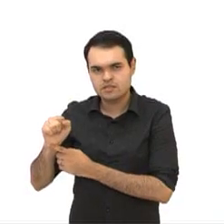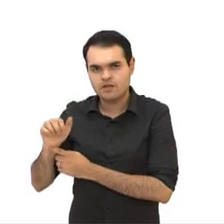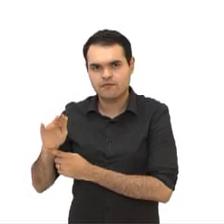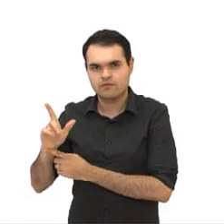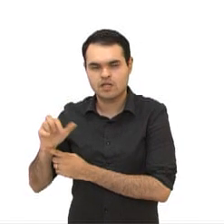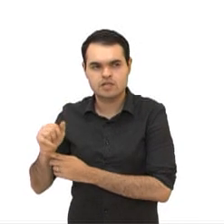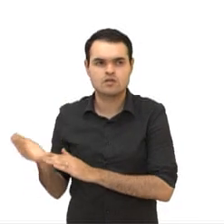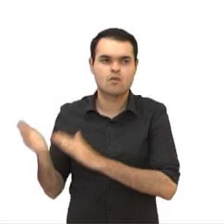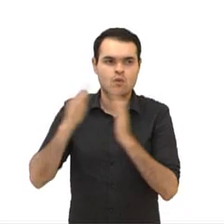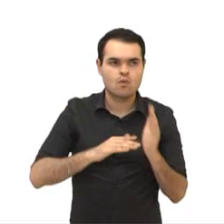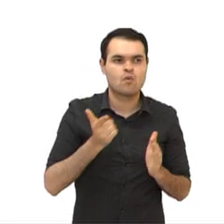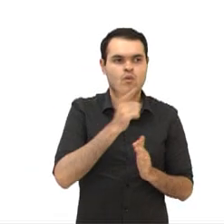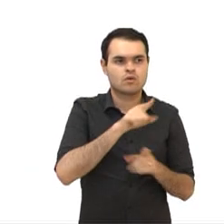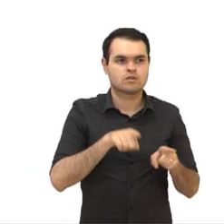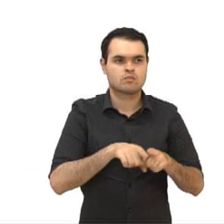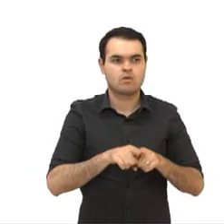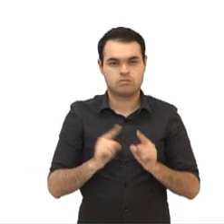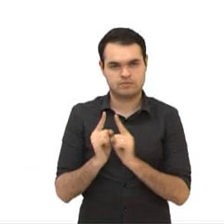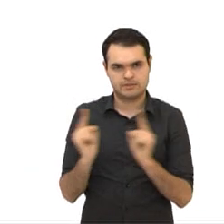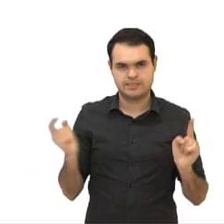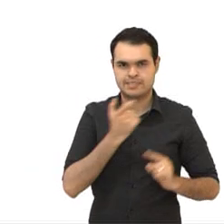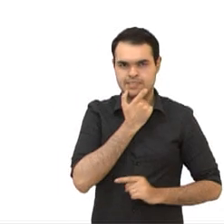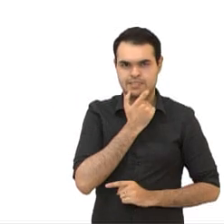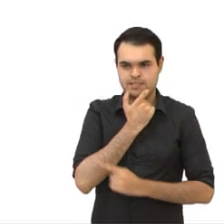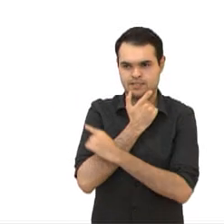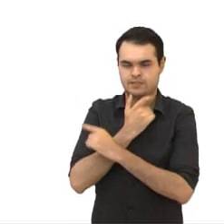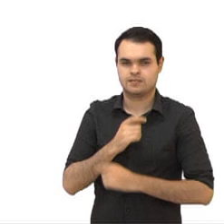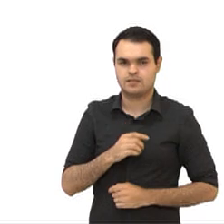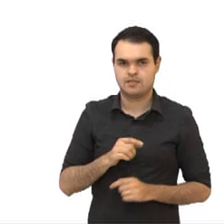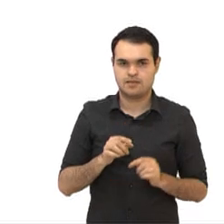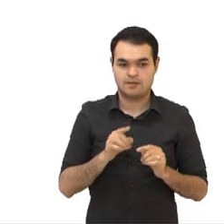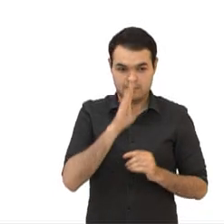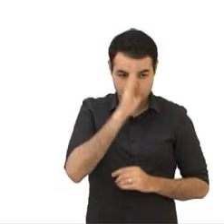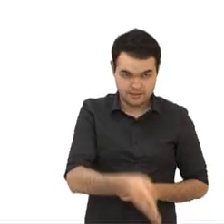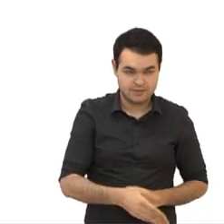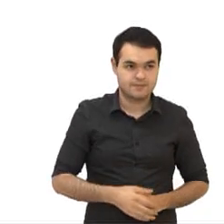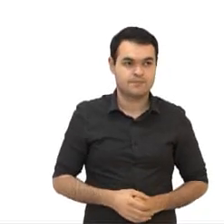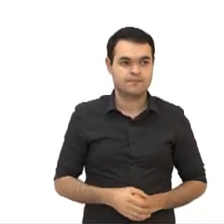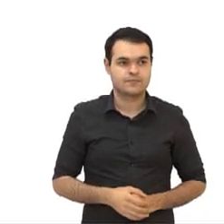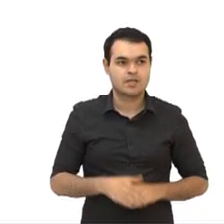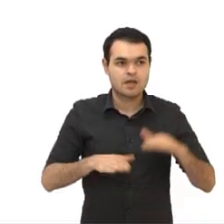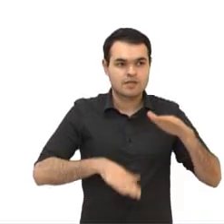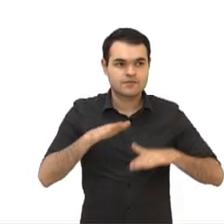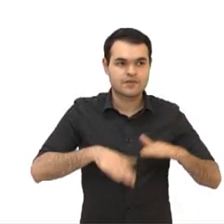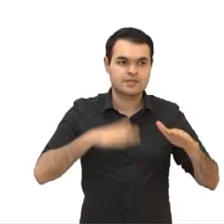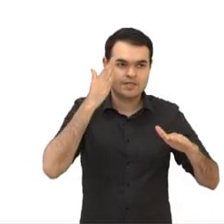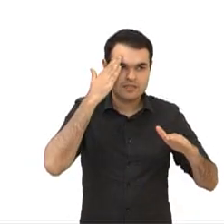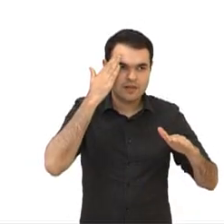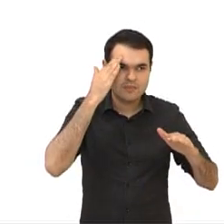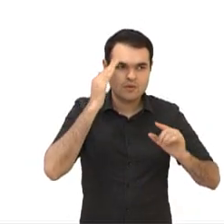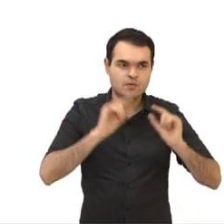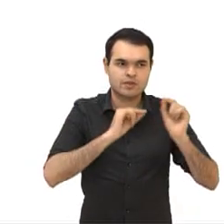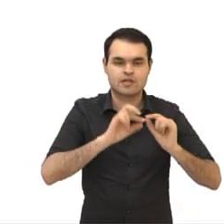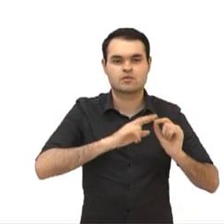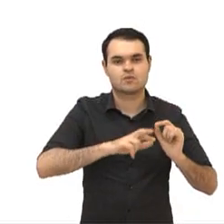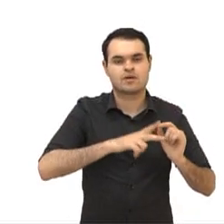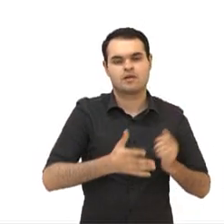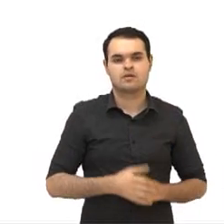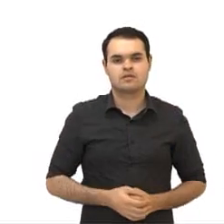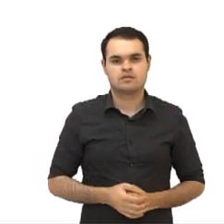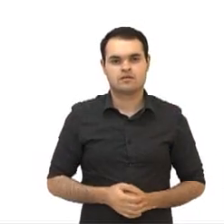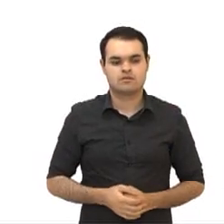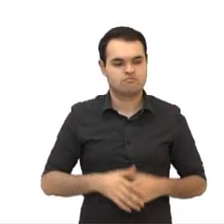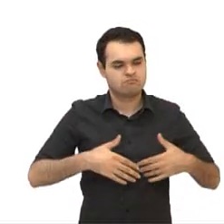the cat out the bag. Ou, literalmente, se nós formos ler, como às vezes a gente sabe que a expressão não tem esse sentido, seria